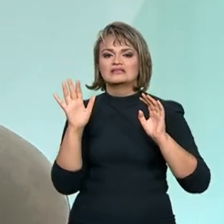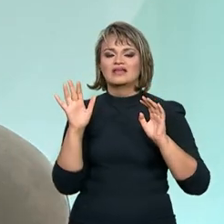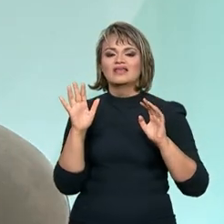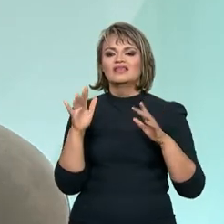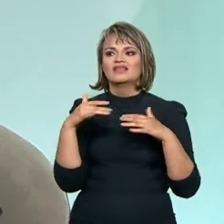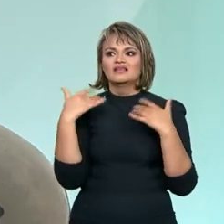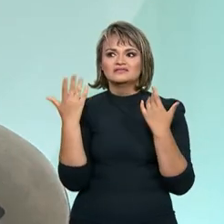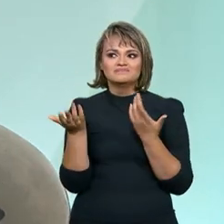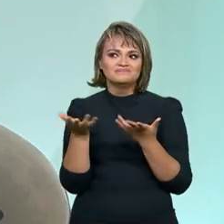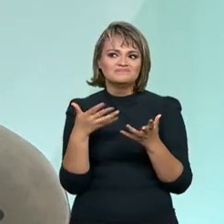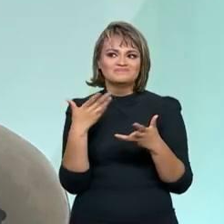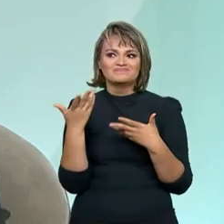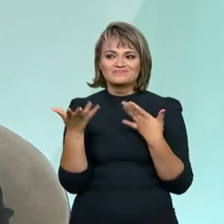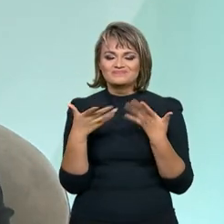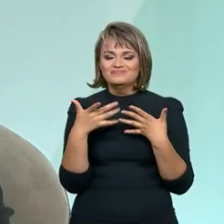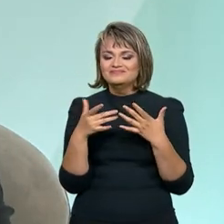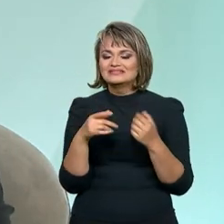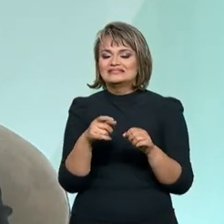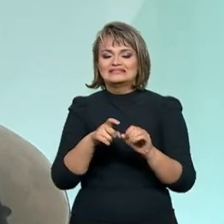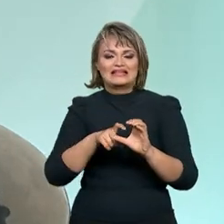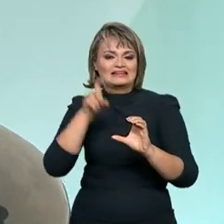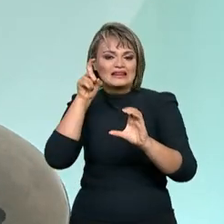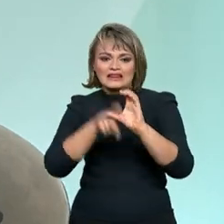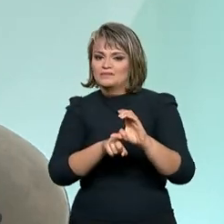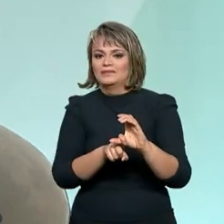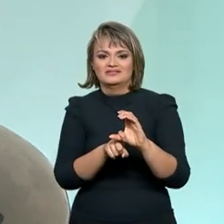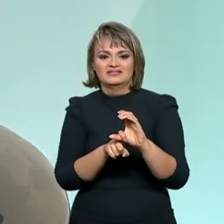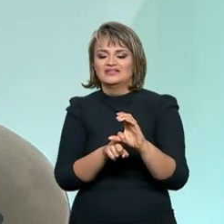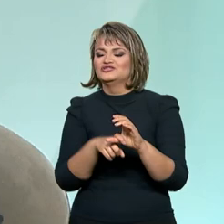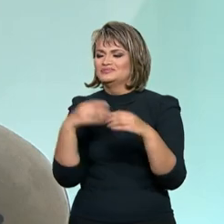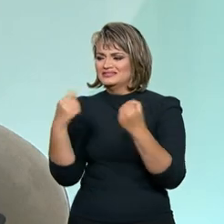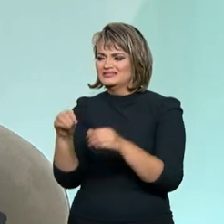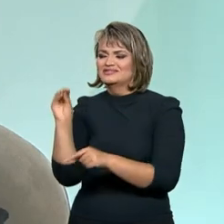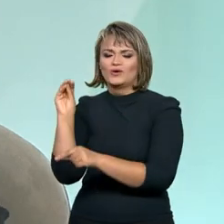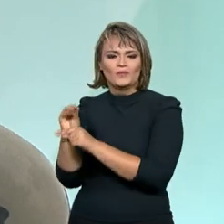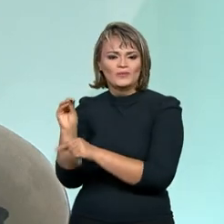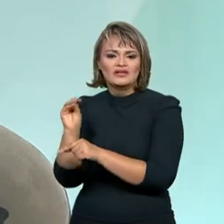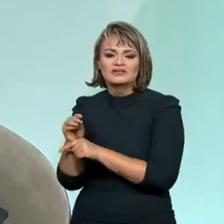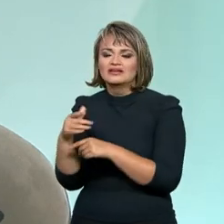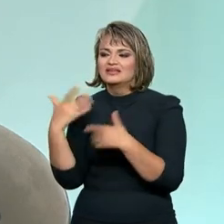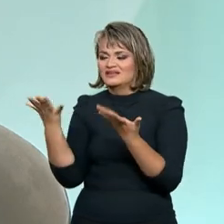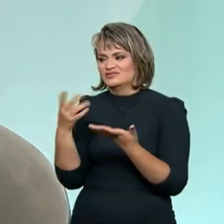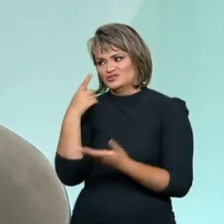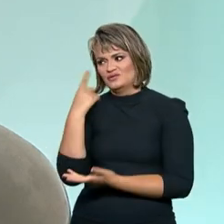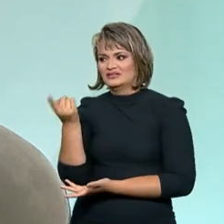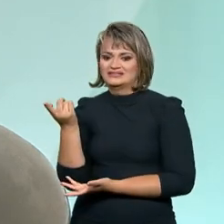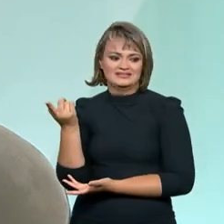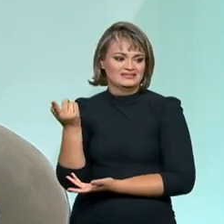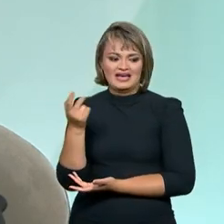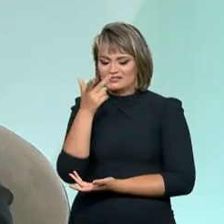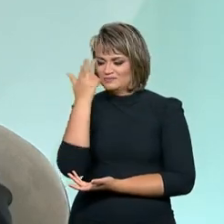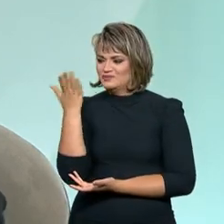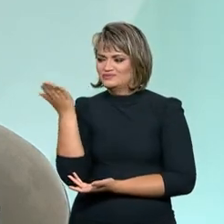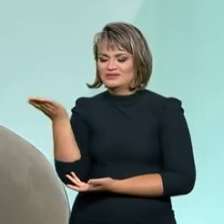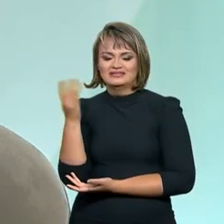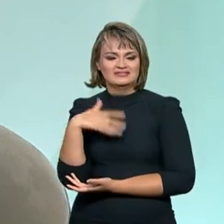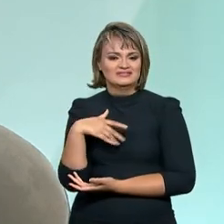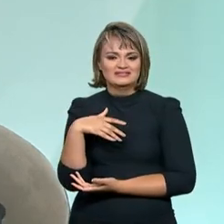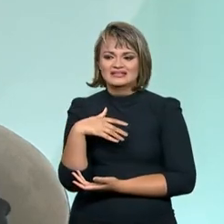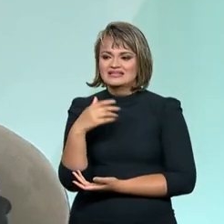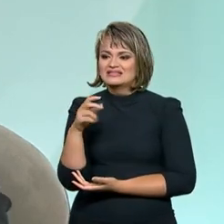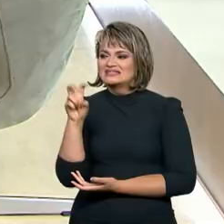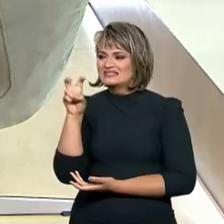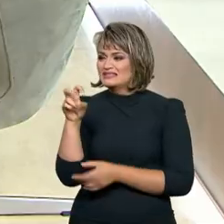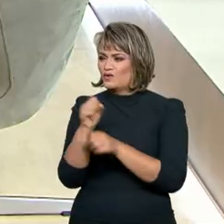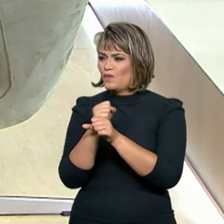uma maior dependência de cuidados, que muitas vezes a gente olha, não, mas esse morador de rua, com mais de cinco